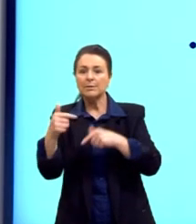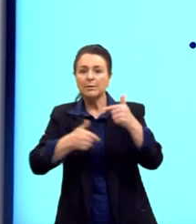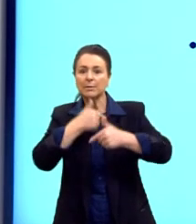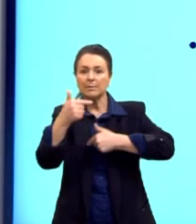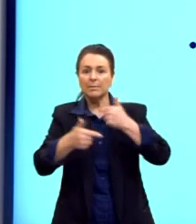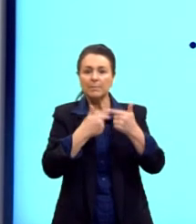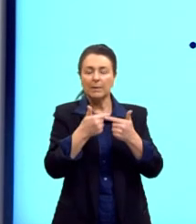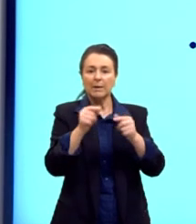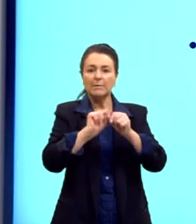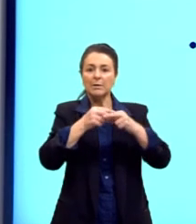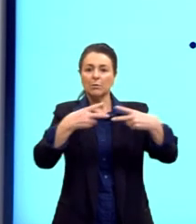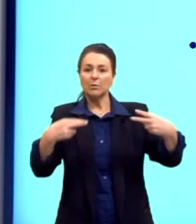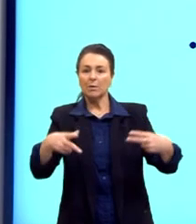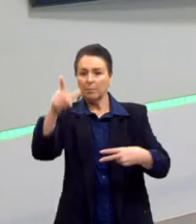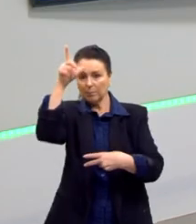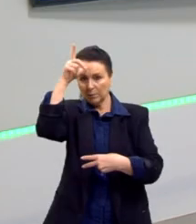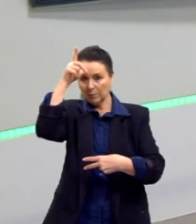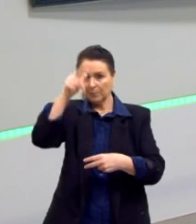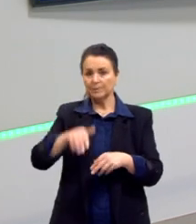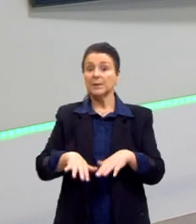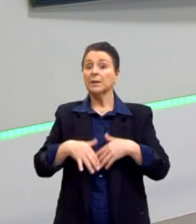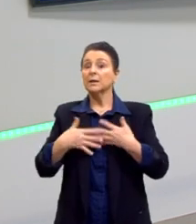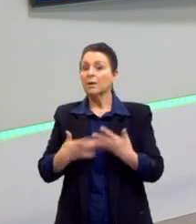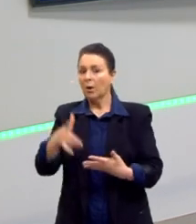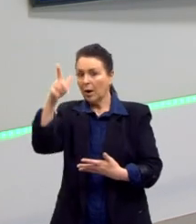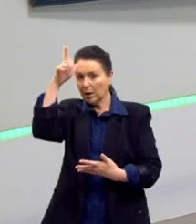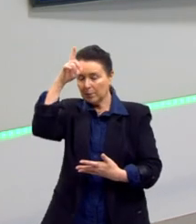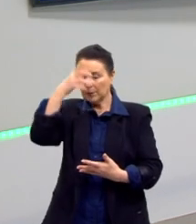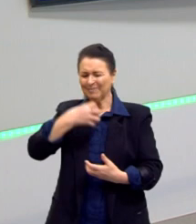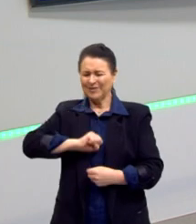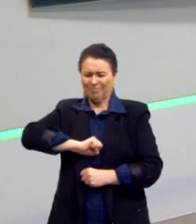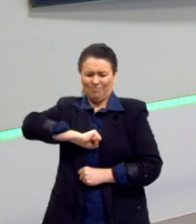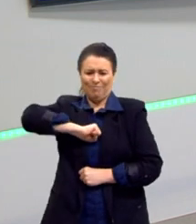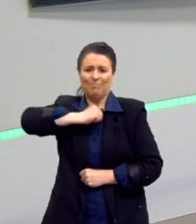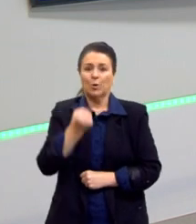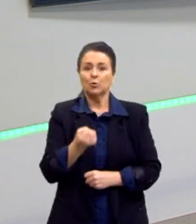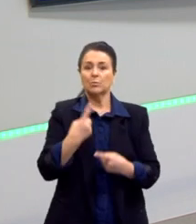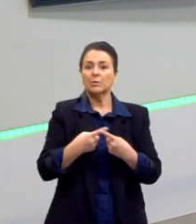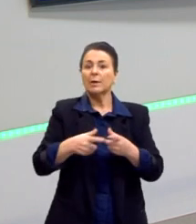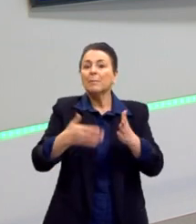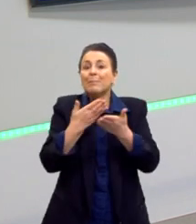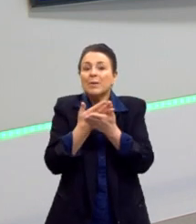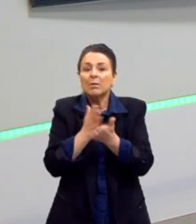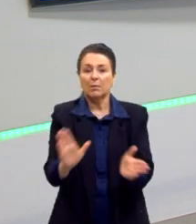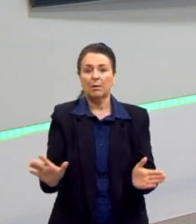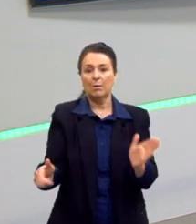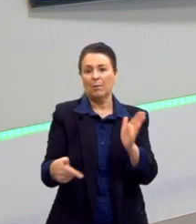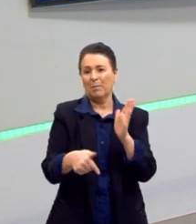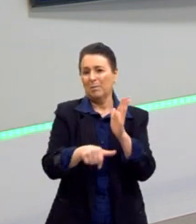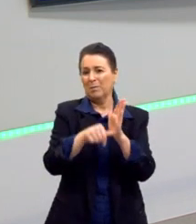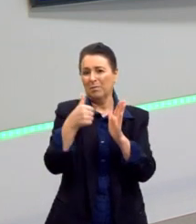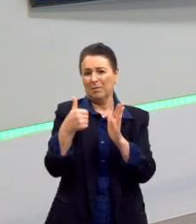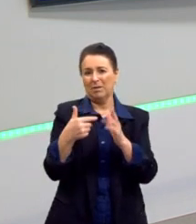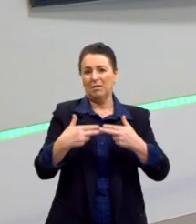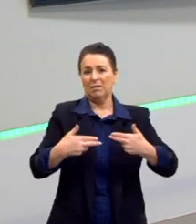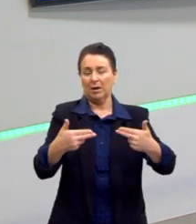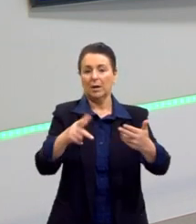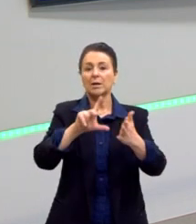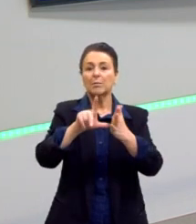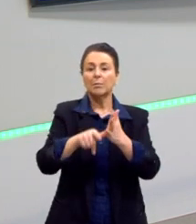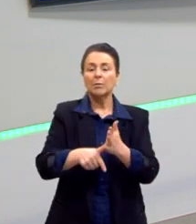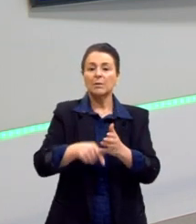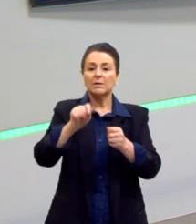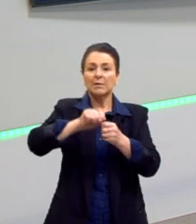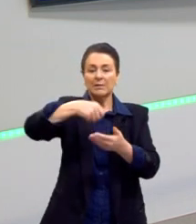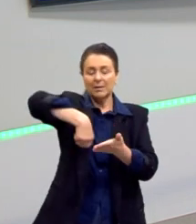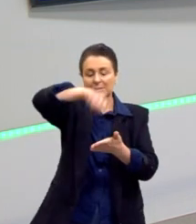os alemães tinham muito ódio, né, por terem perdido a Primeira Guerra e, depois, quando eles assinam o Pacto de Varsóvia para se